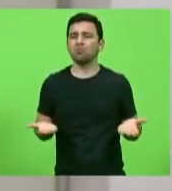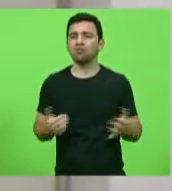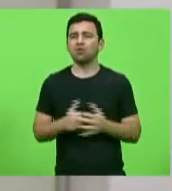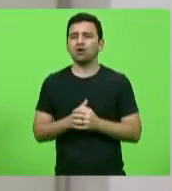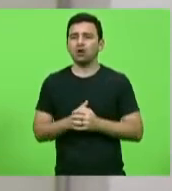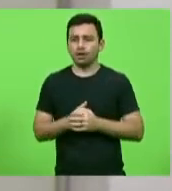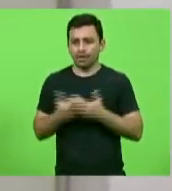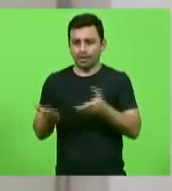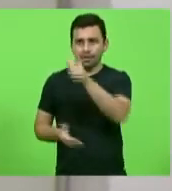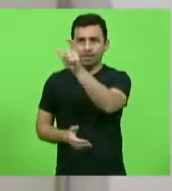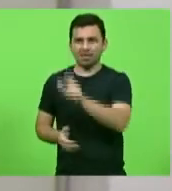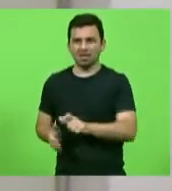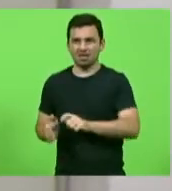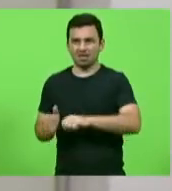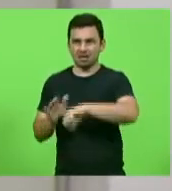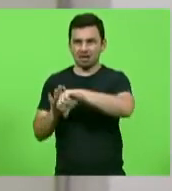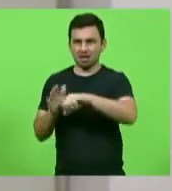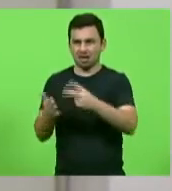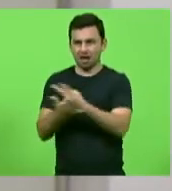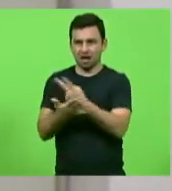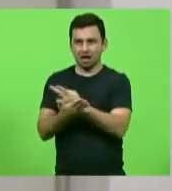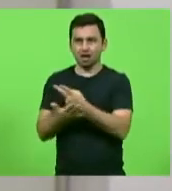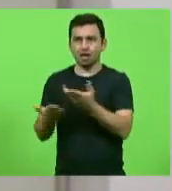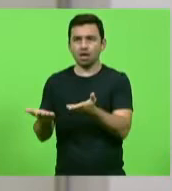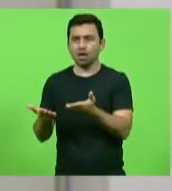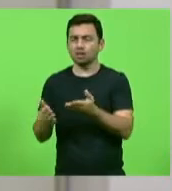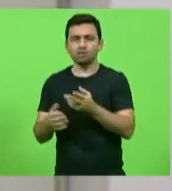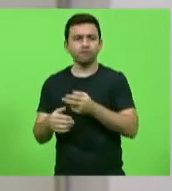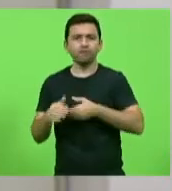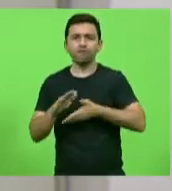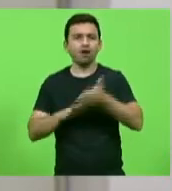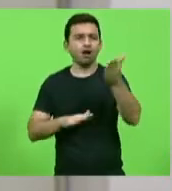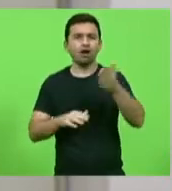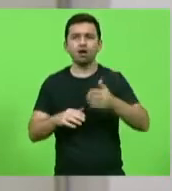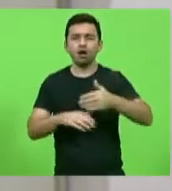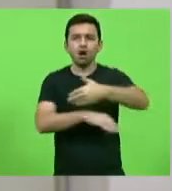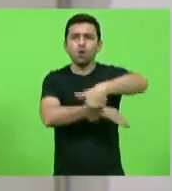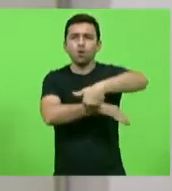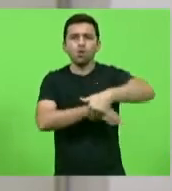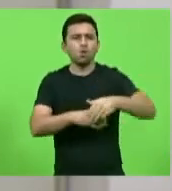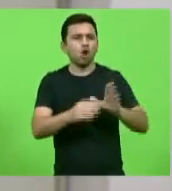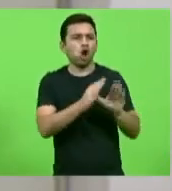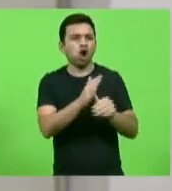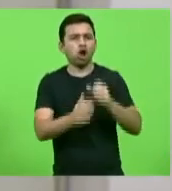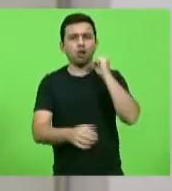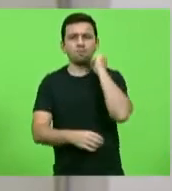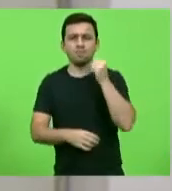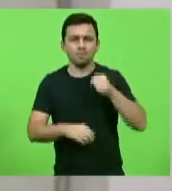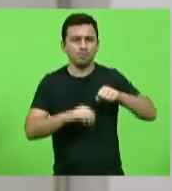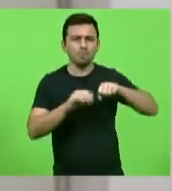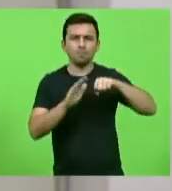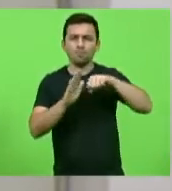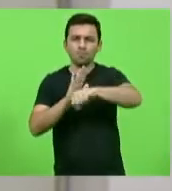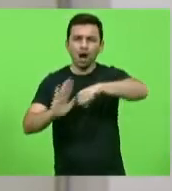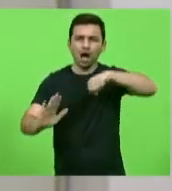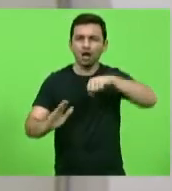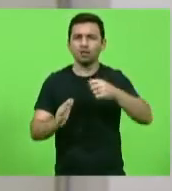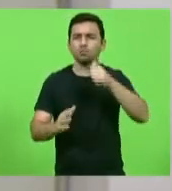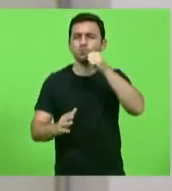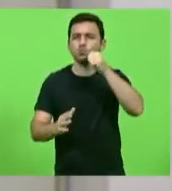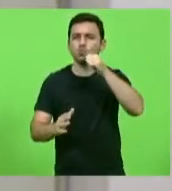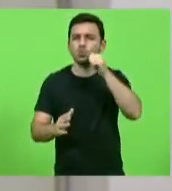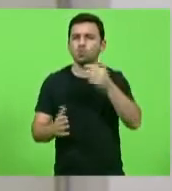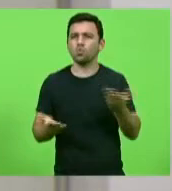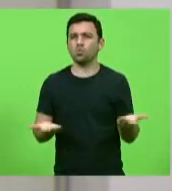o criminoso logo está na rua, logo está cometendo o crime novamente, logo está espancando a companheira novamente,